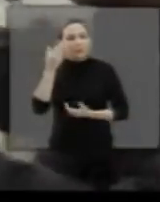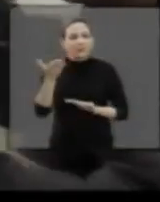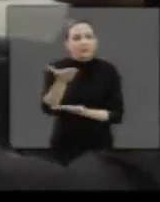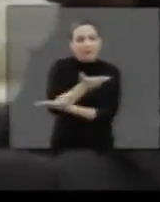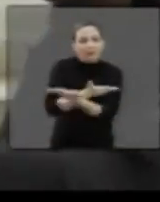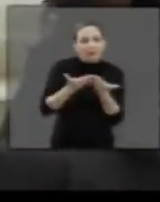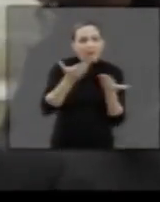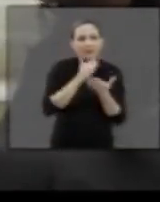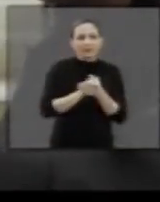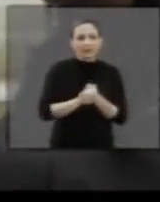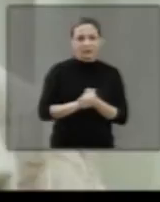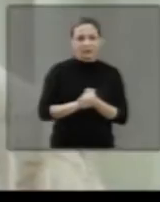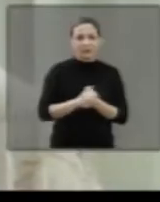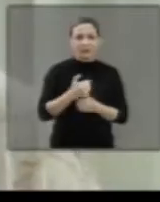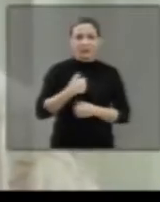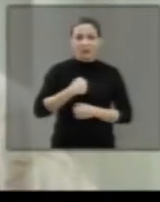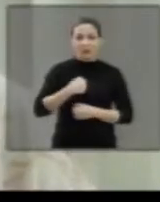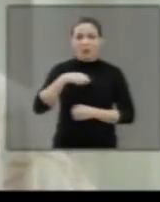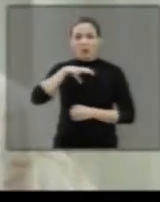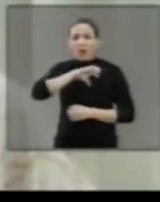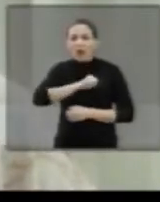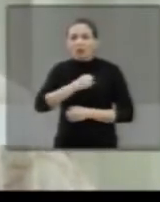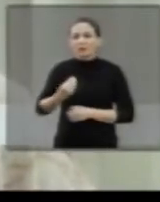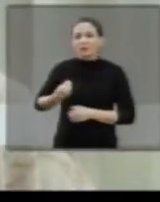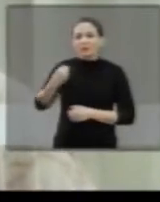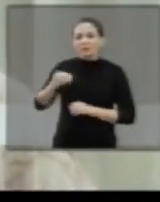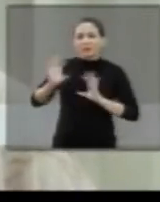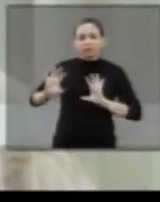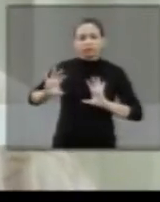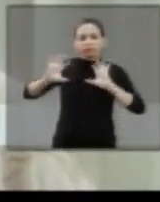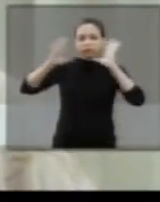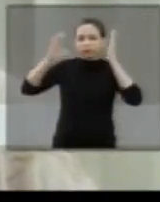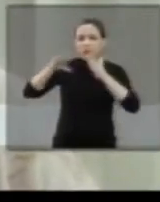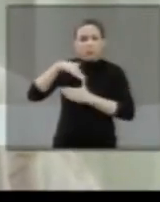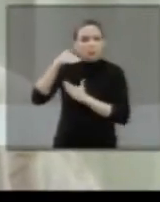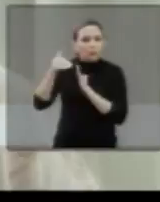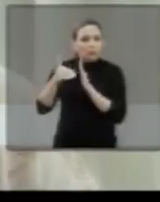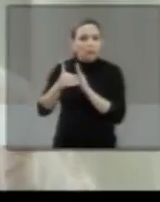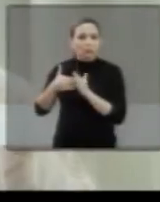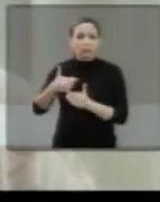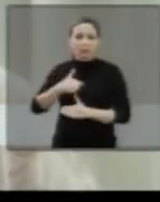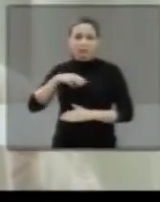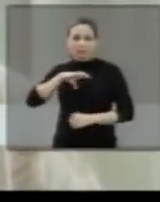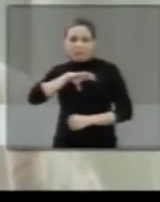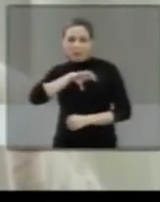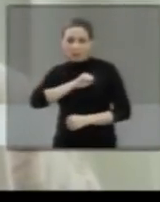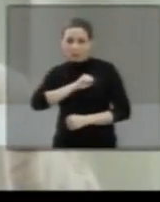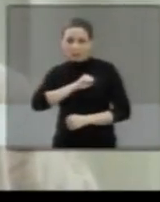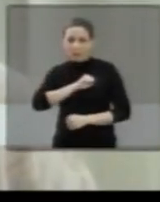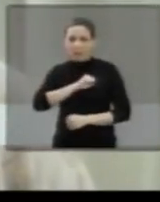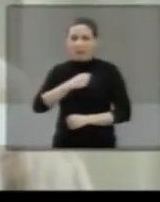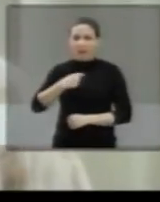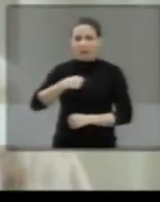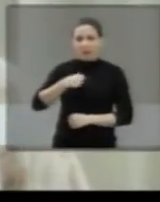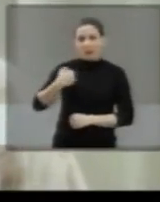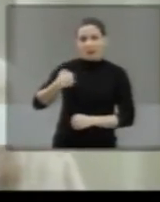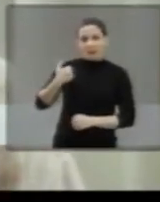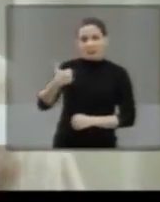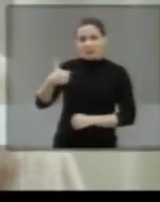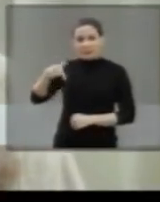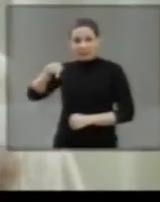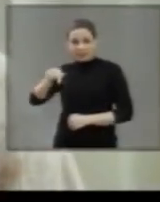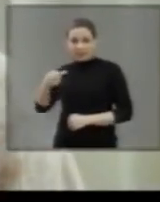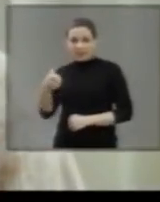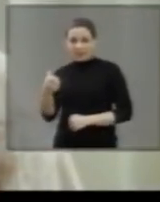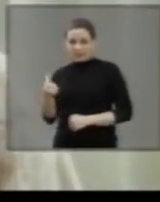oportunidade de interação. Eu gosto de participar de todos os eventos, de tudo que tem, né. Eu tenho